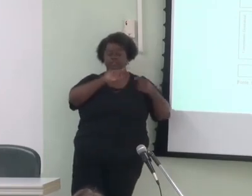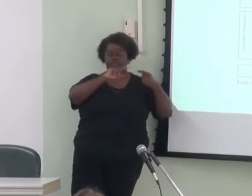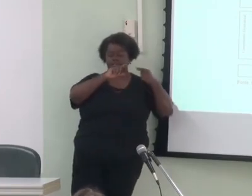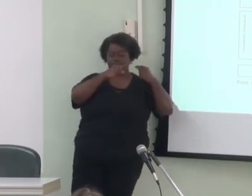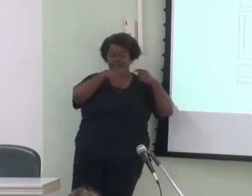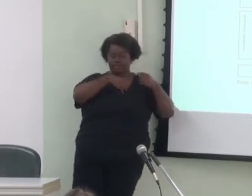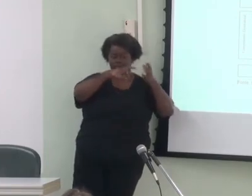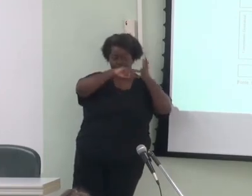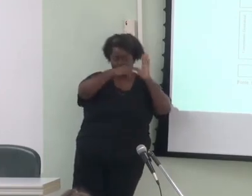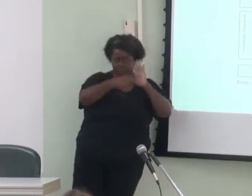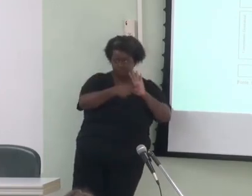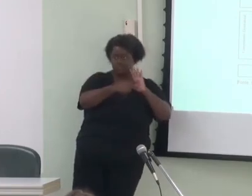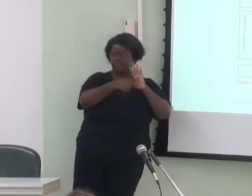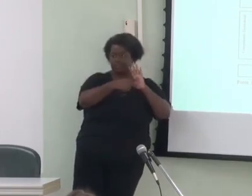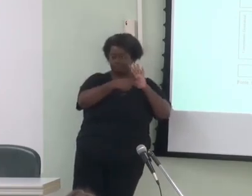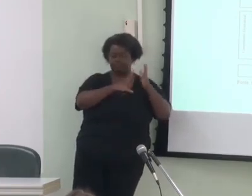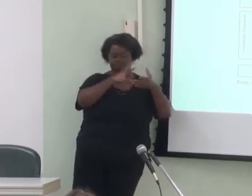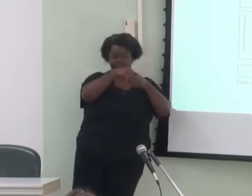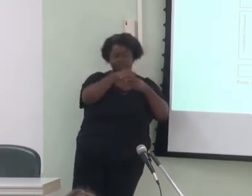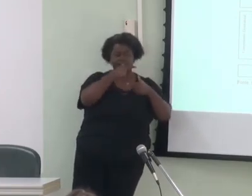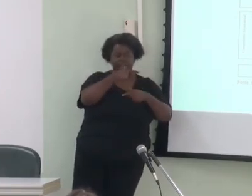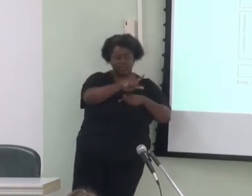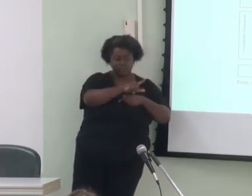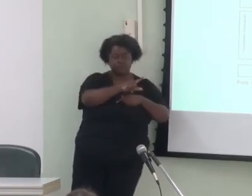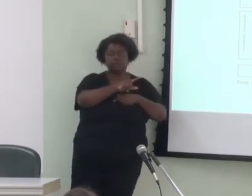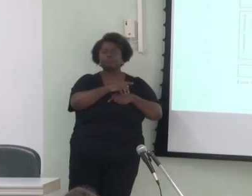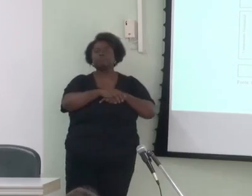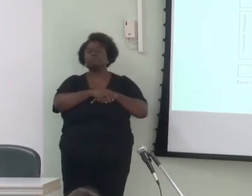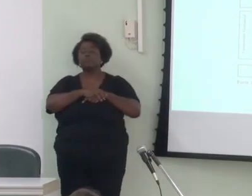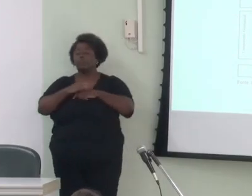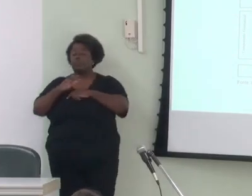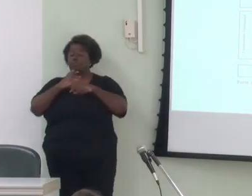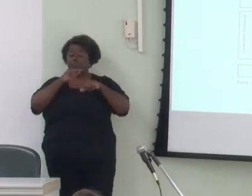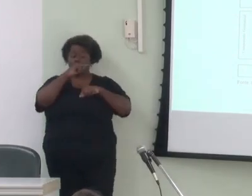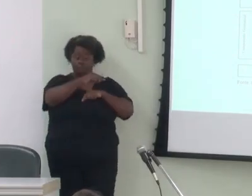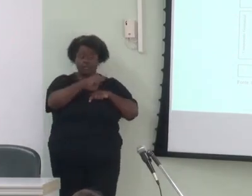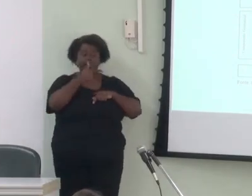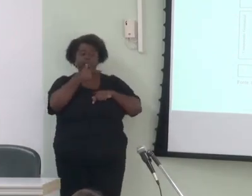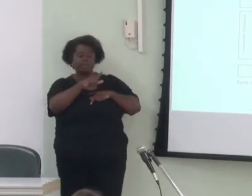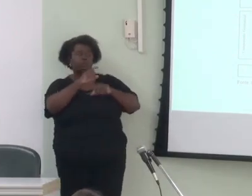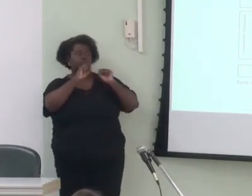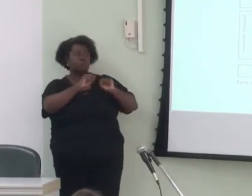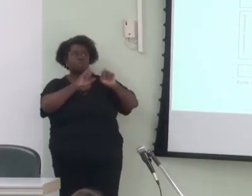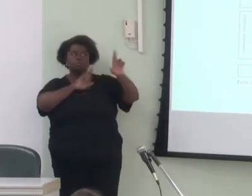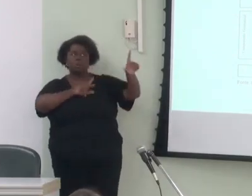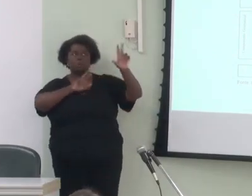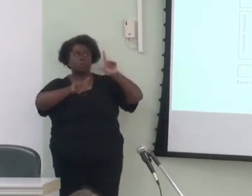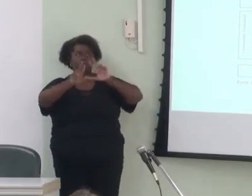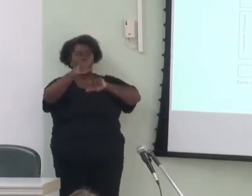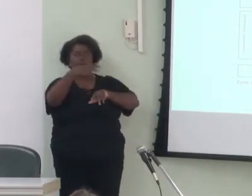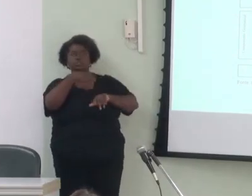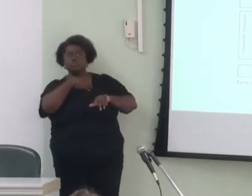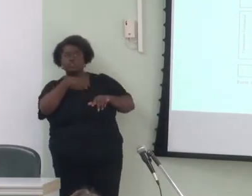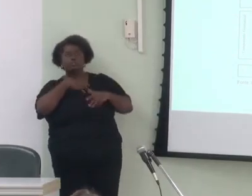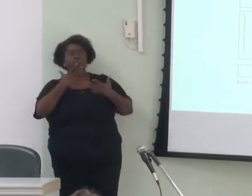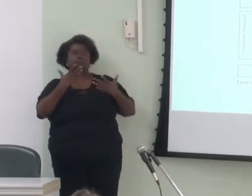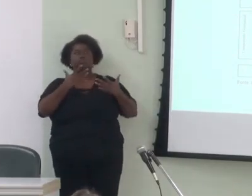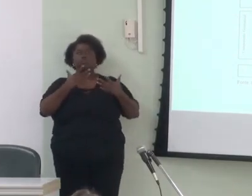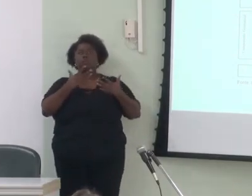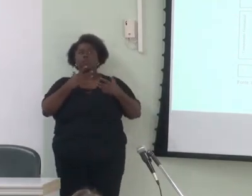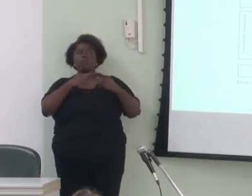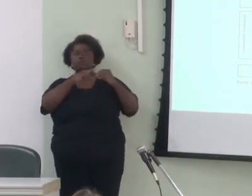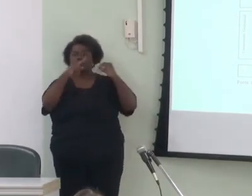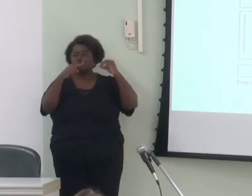Em termos de formulação, as línguas podem diferir de vários modos, como, por exemplo, no tipo de função pragmática e